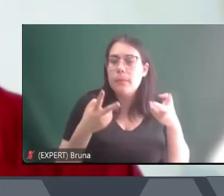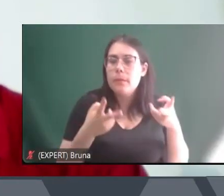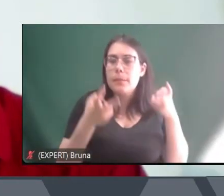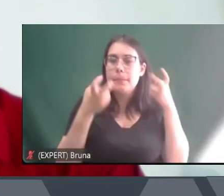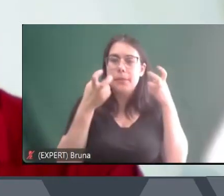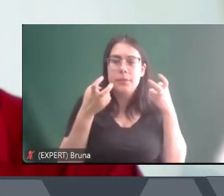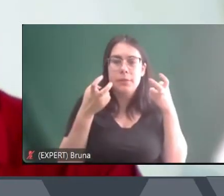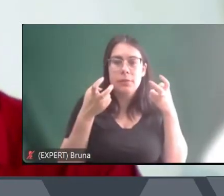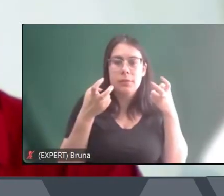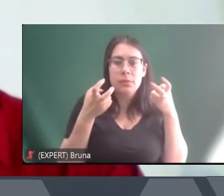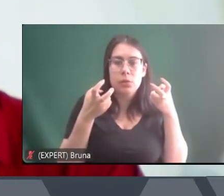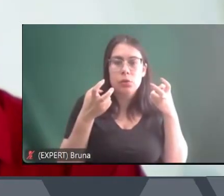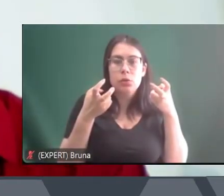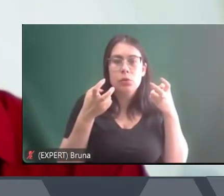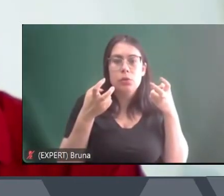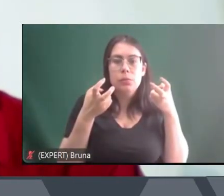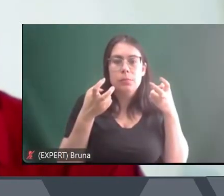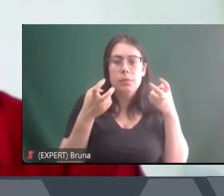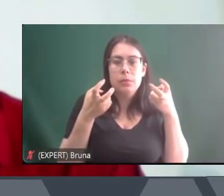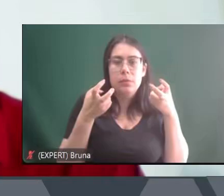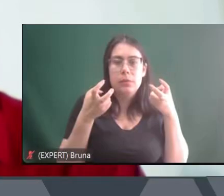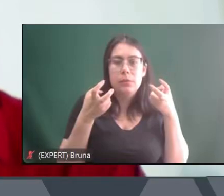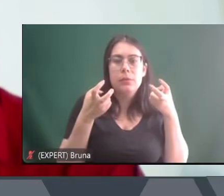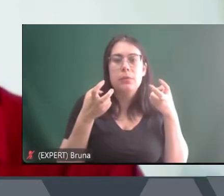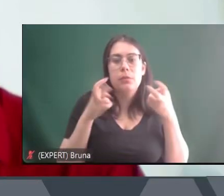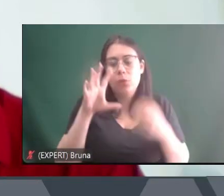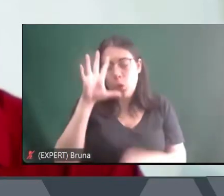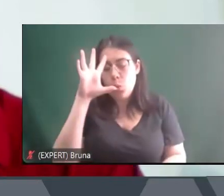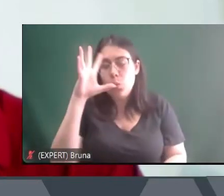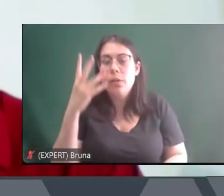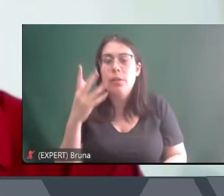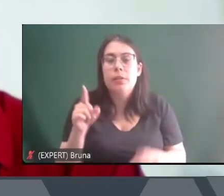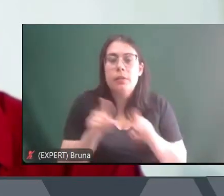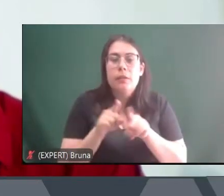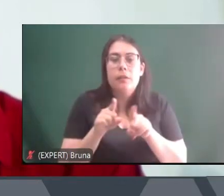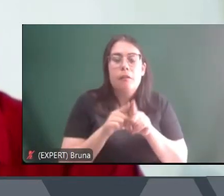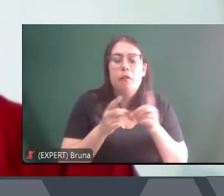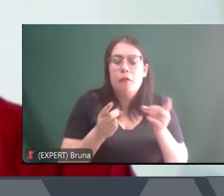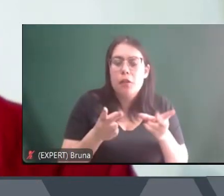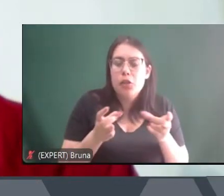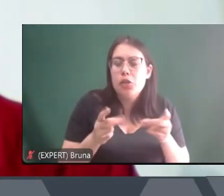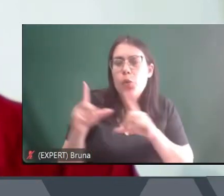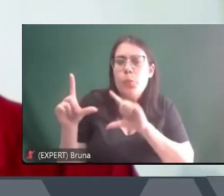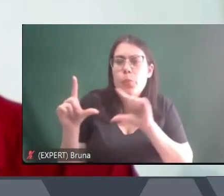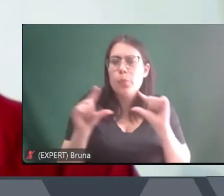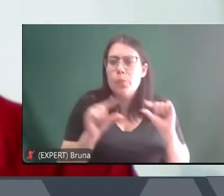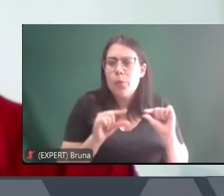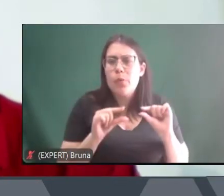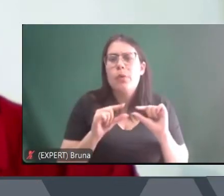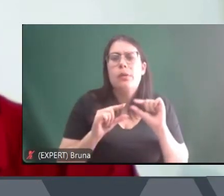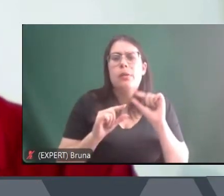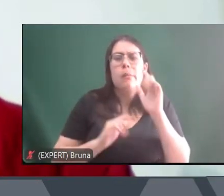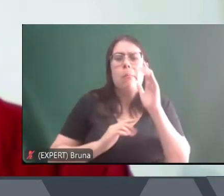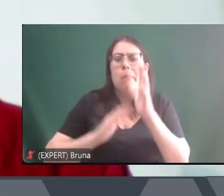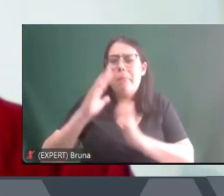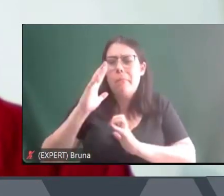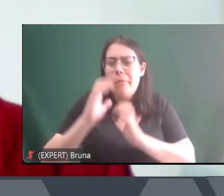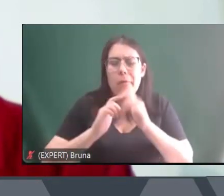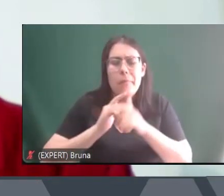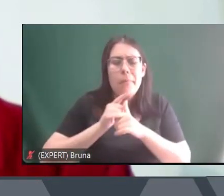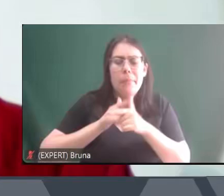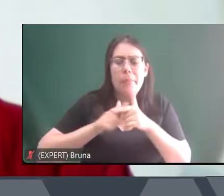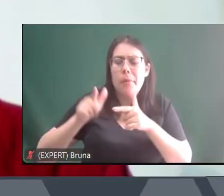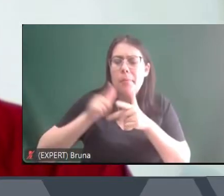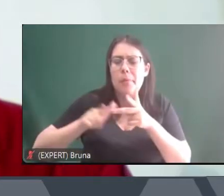atomizada no varejo das quebradas rendia muito pouco dinheiro e gerava muitos conflitos e problemas para o